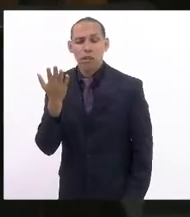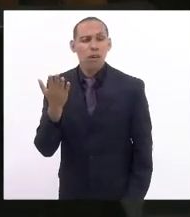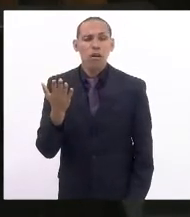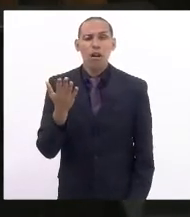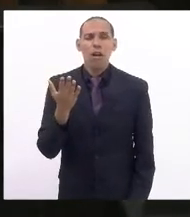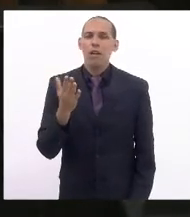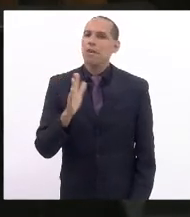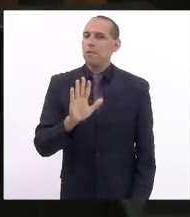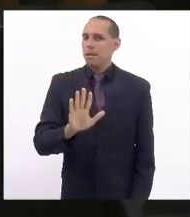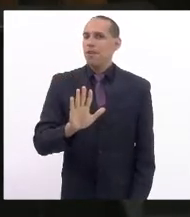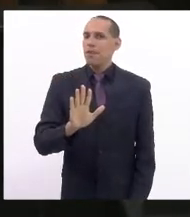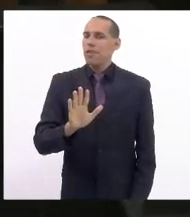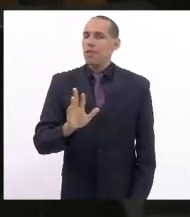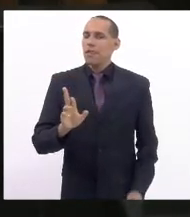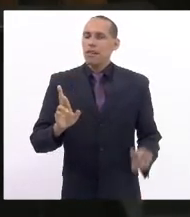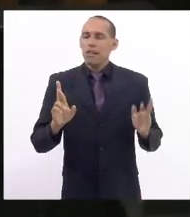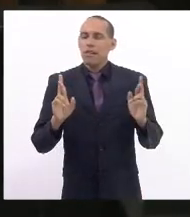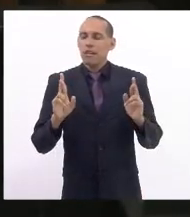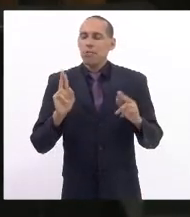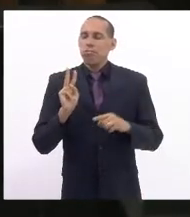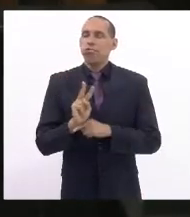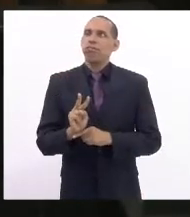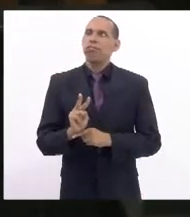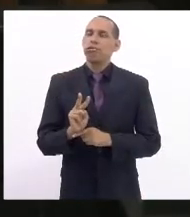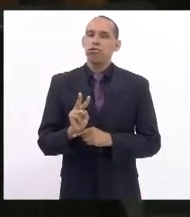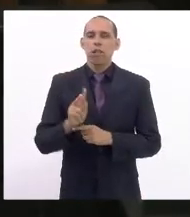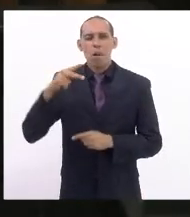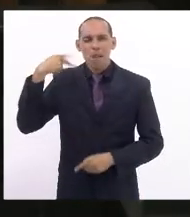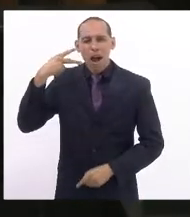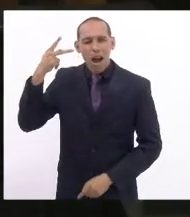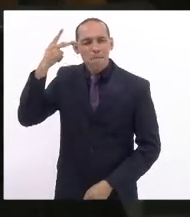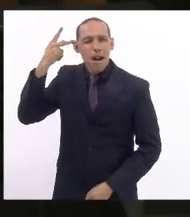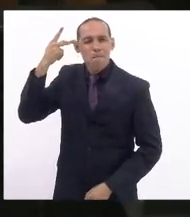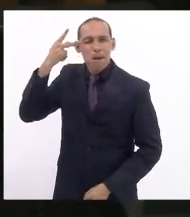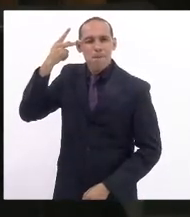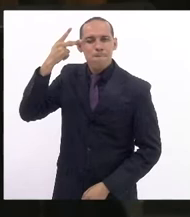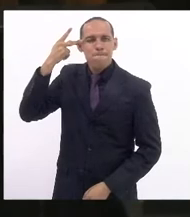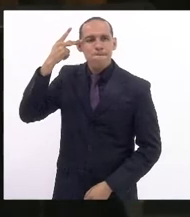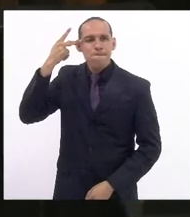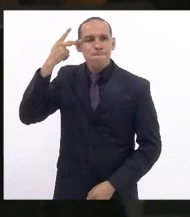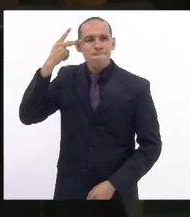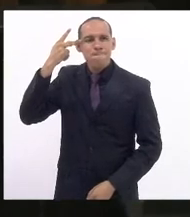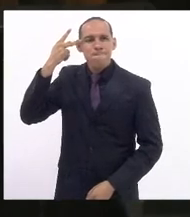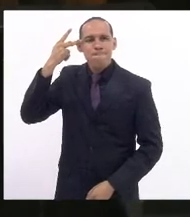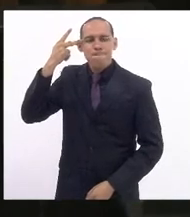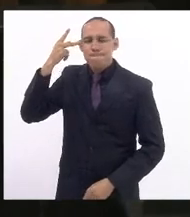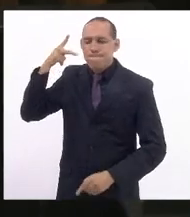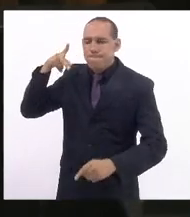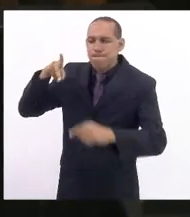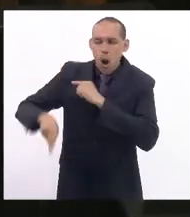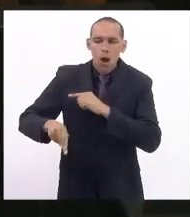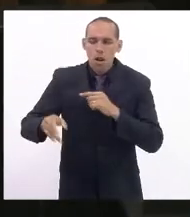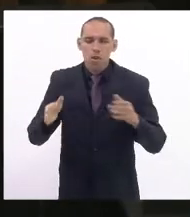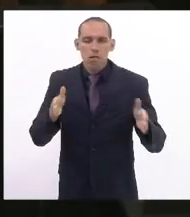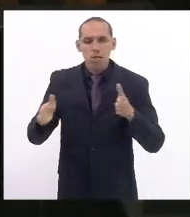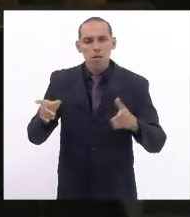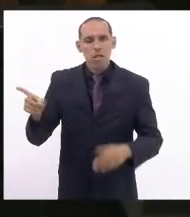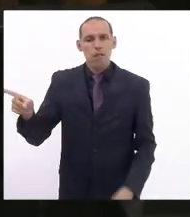Mas tenho a esperança que o Parlamento paulista lhe casse o mandato.